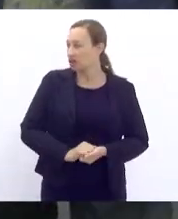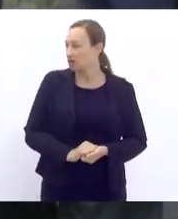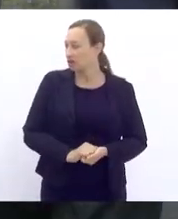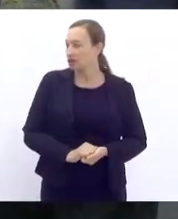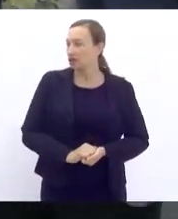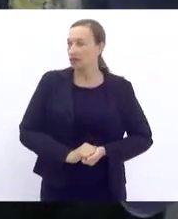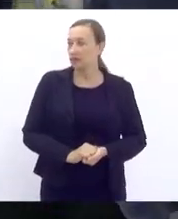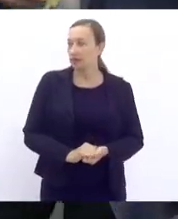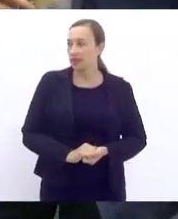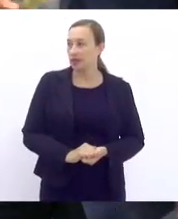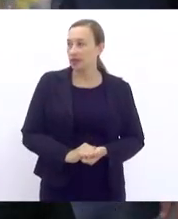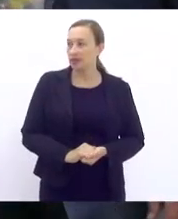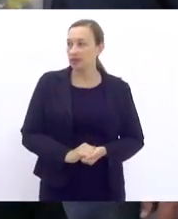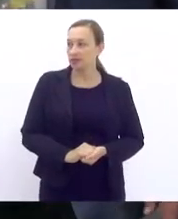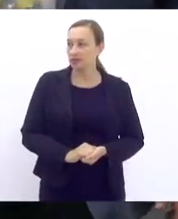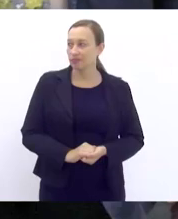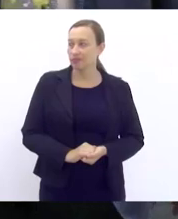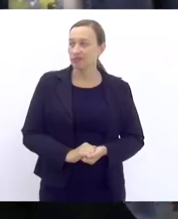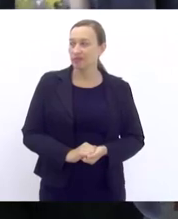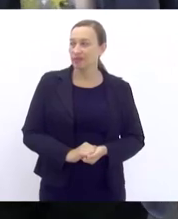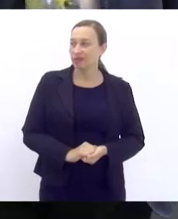PSOL, no projeto de lei